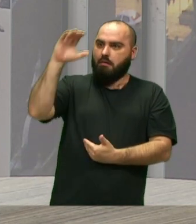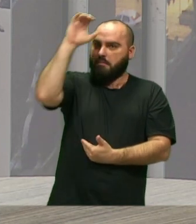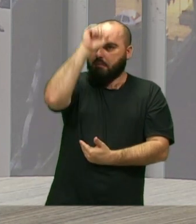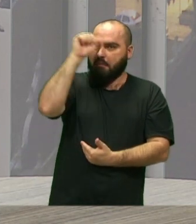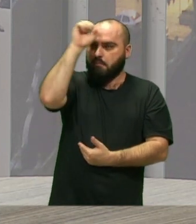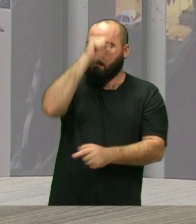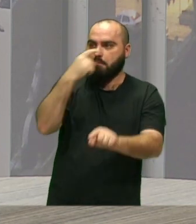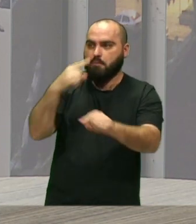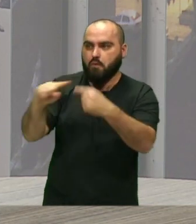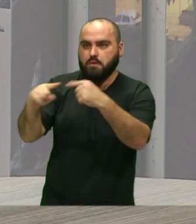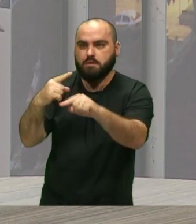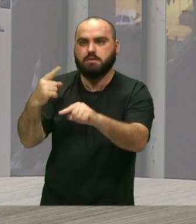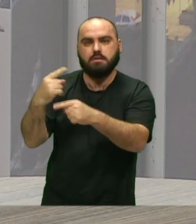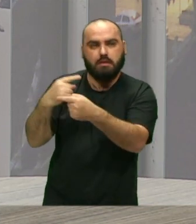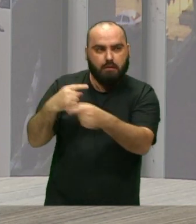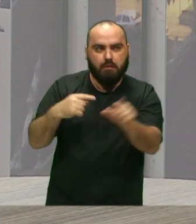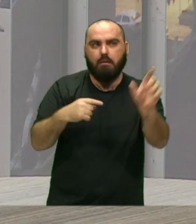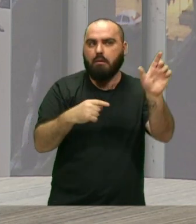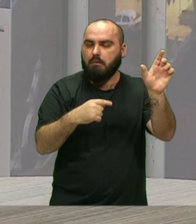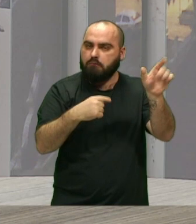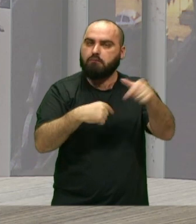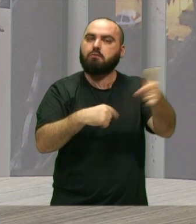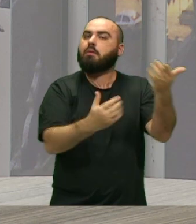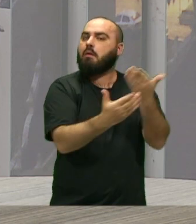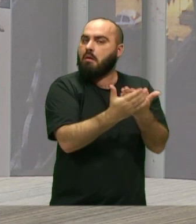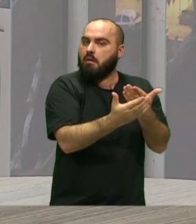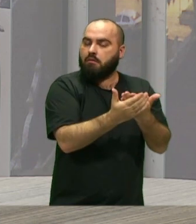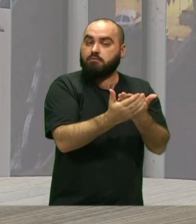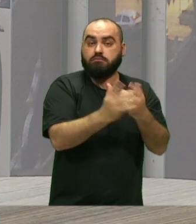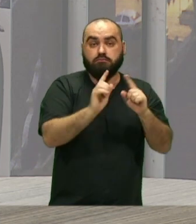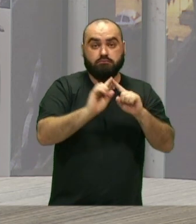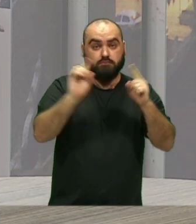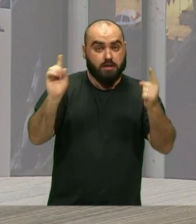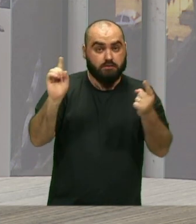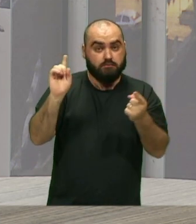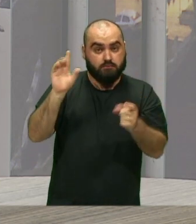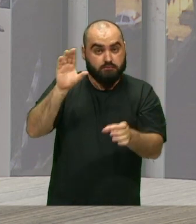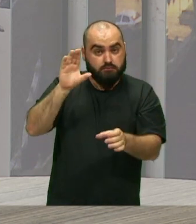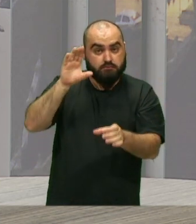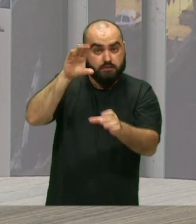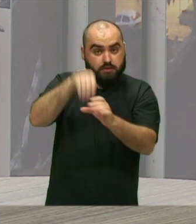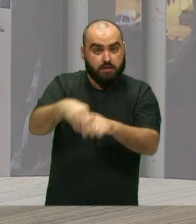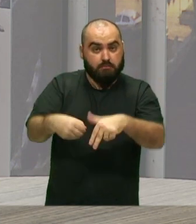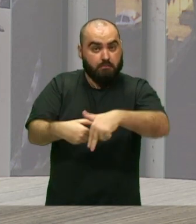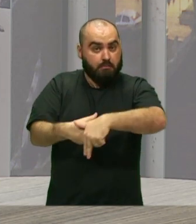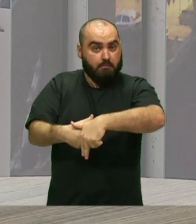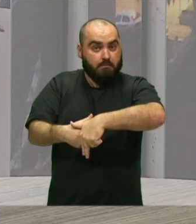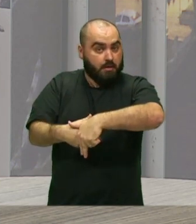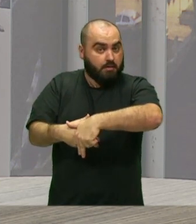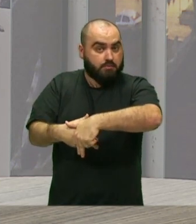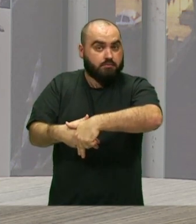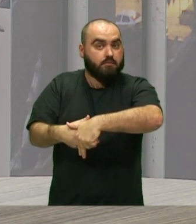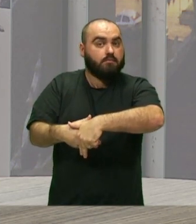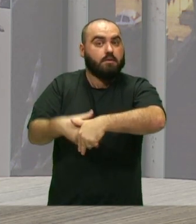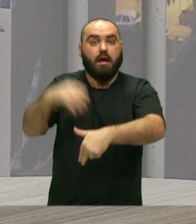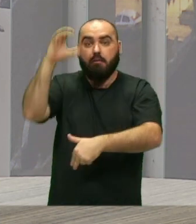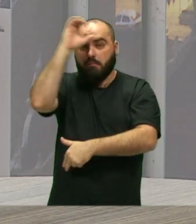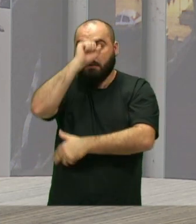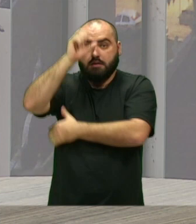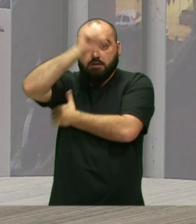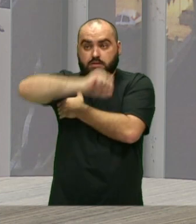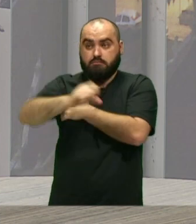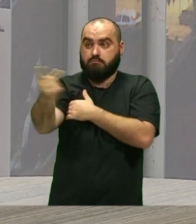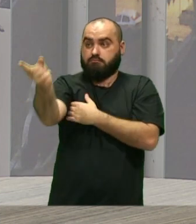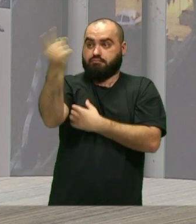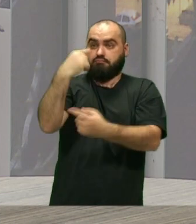Fazia algumas aulas Mas daí Dentro do maracatu É a base da oralidade Que a gente aprende direto Com os